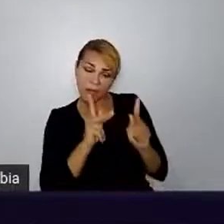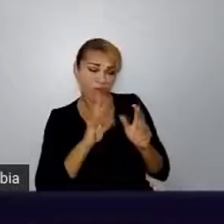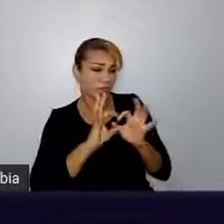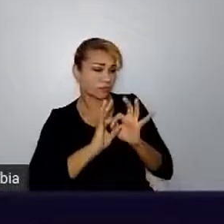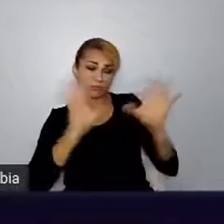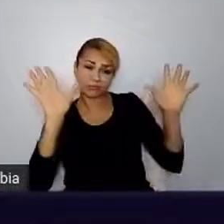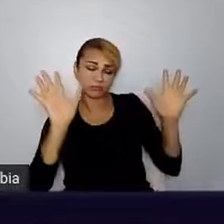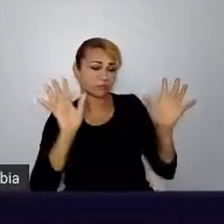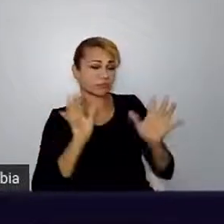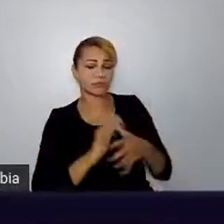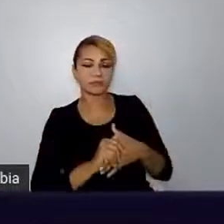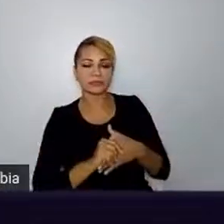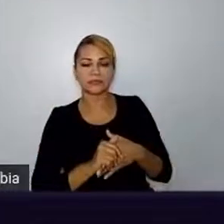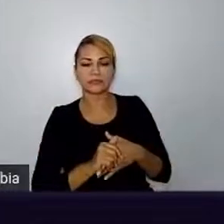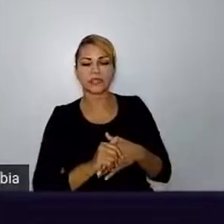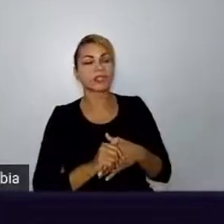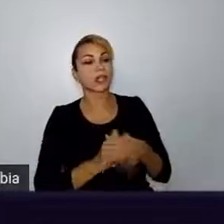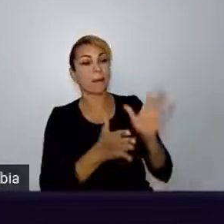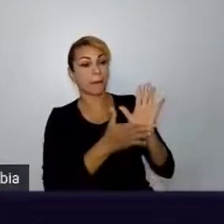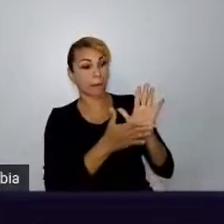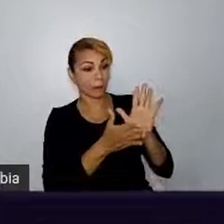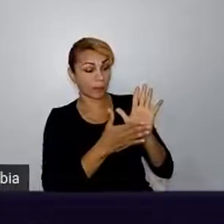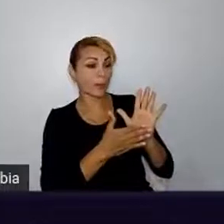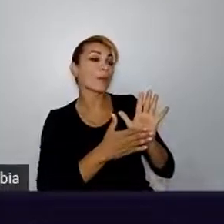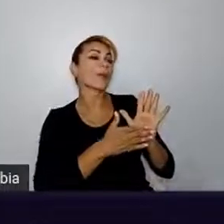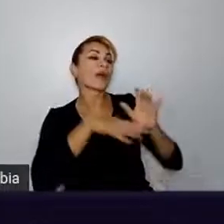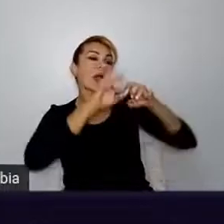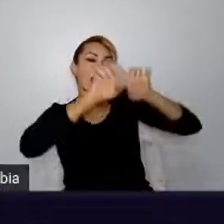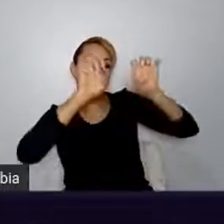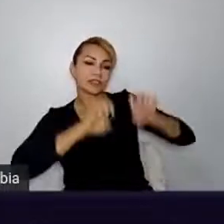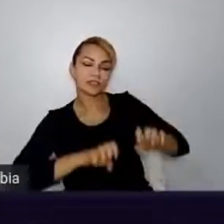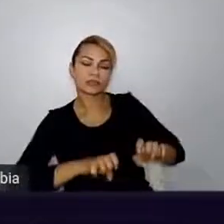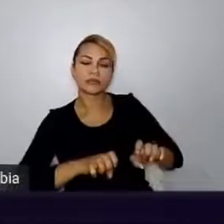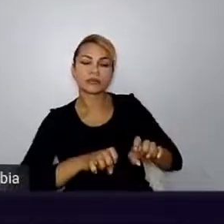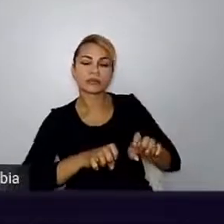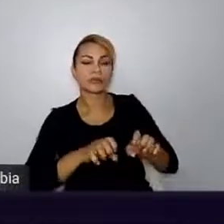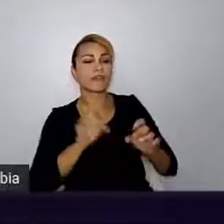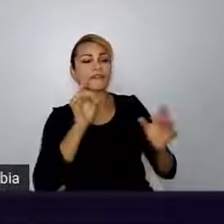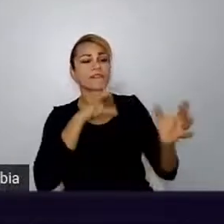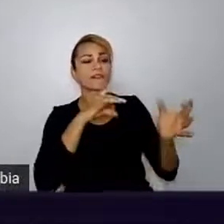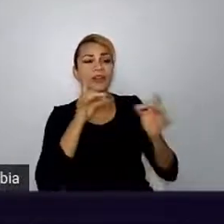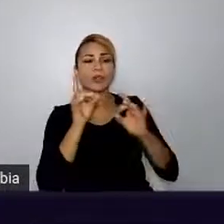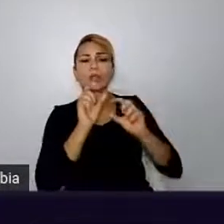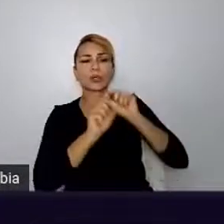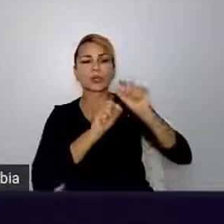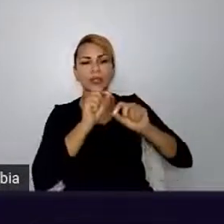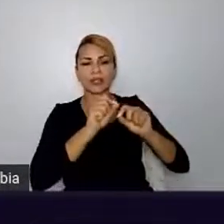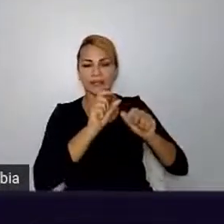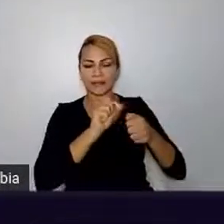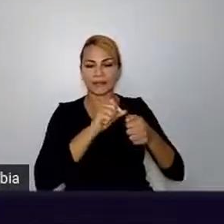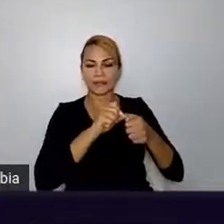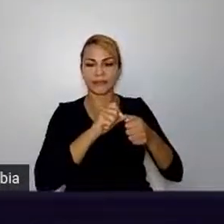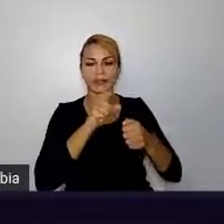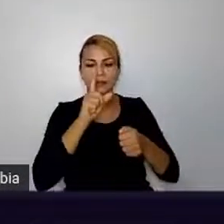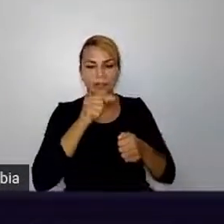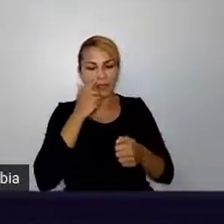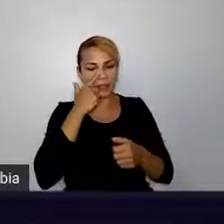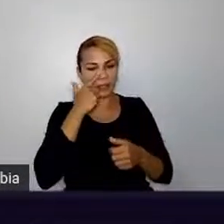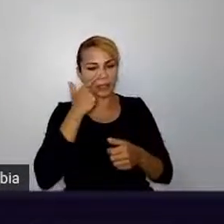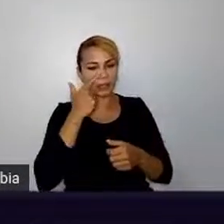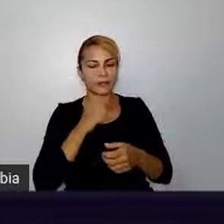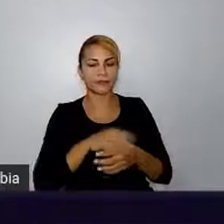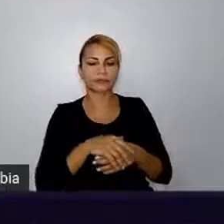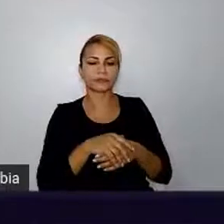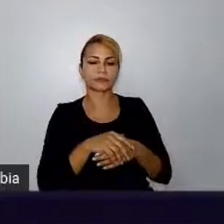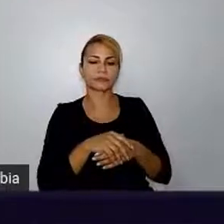Propor algo também, tipo, uma estrutura para a pessoa, para ela, tipo, pô, feedback, o eu vou fazer? Eu tenho essa pessoa que marcou uma reunião de 30